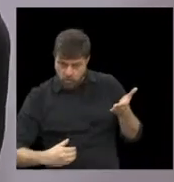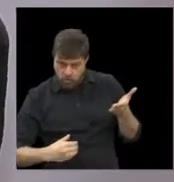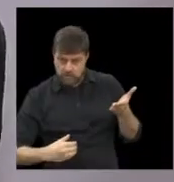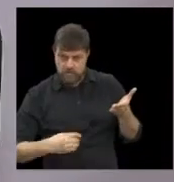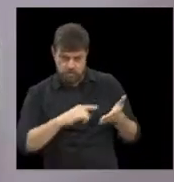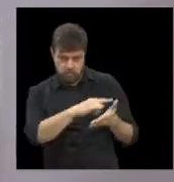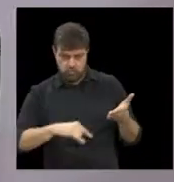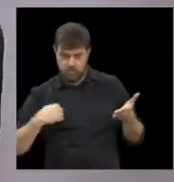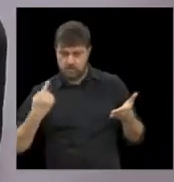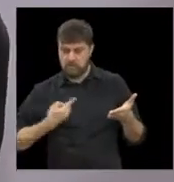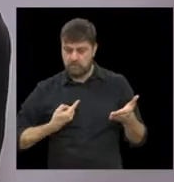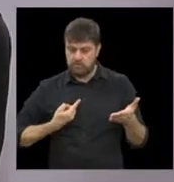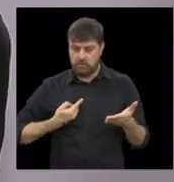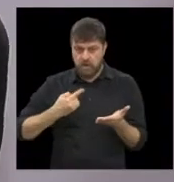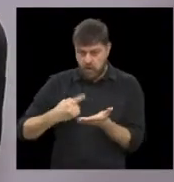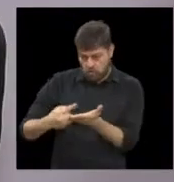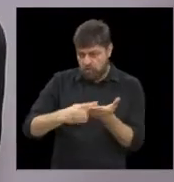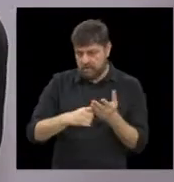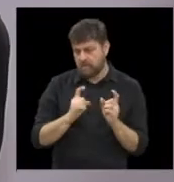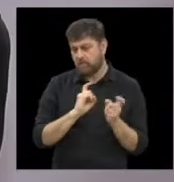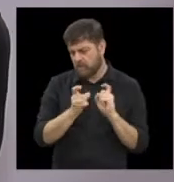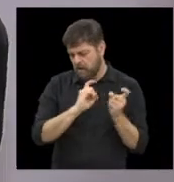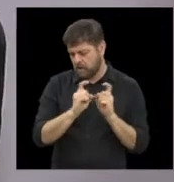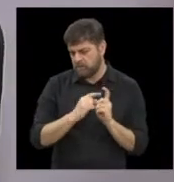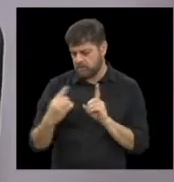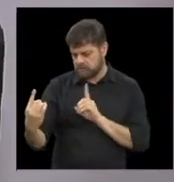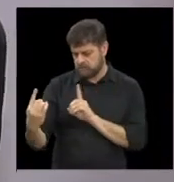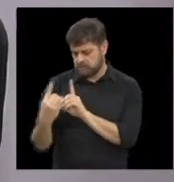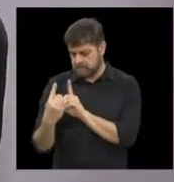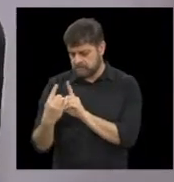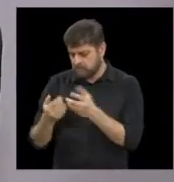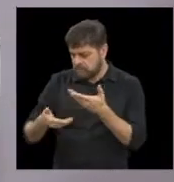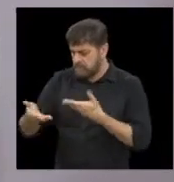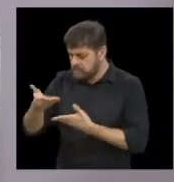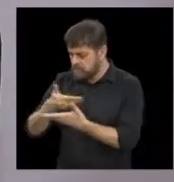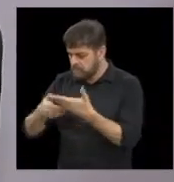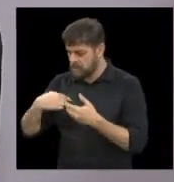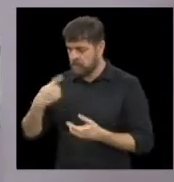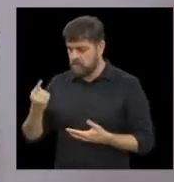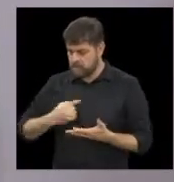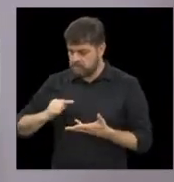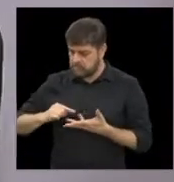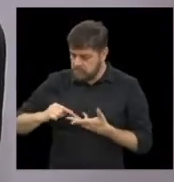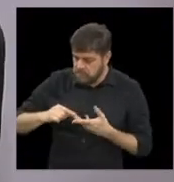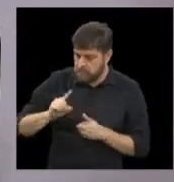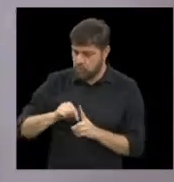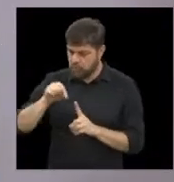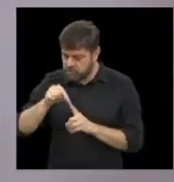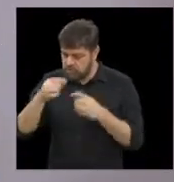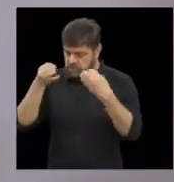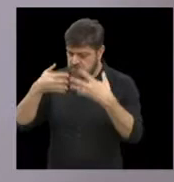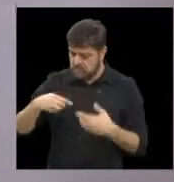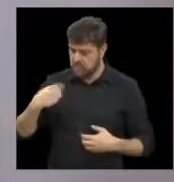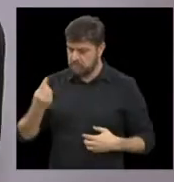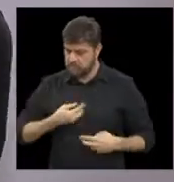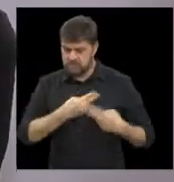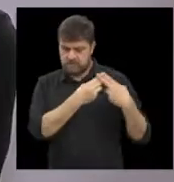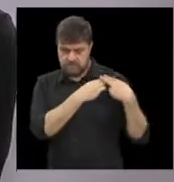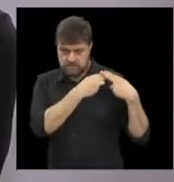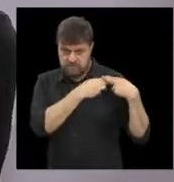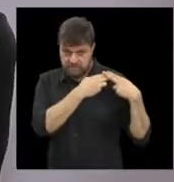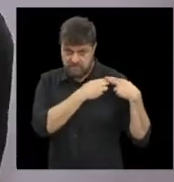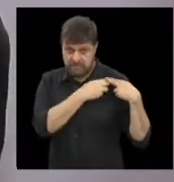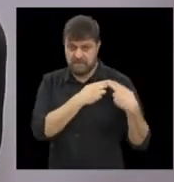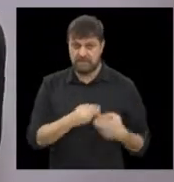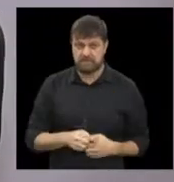nós marcamos uma entrevista, uma pequena reunião de integração, onde colocamos os nossos objetivos, a nossa missão, né,